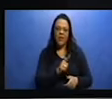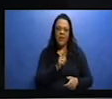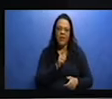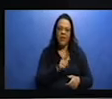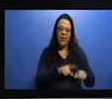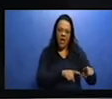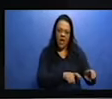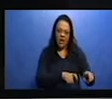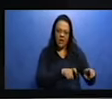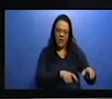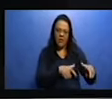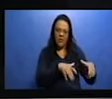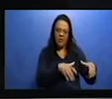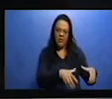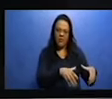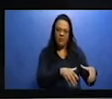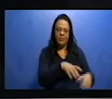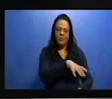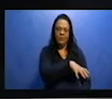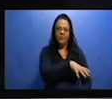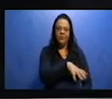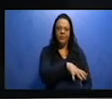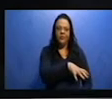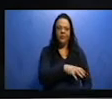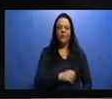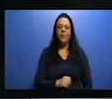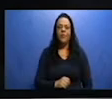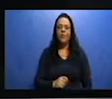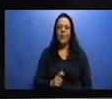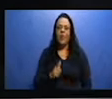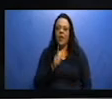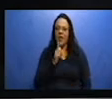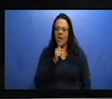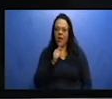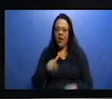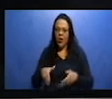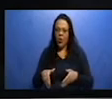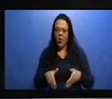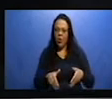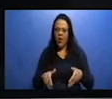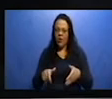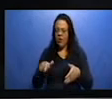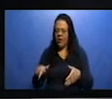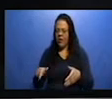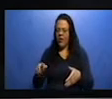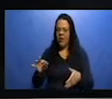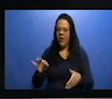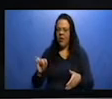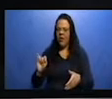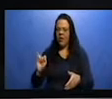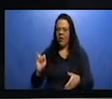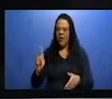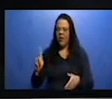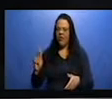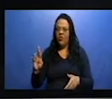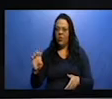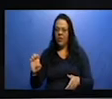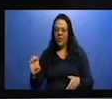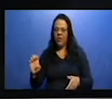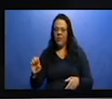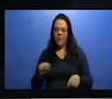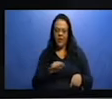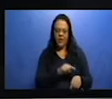verde claro. Importante a gente observar aqui que as margens do rio Tigre e Eufrates, né? Foram onde surgiram aí as primeiras